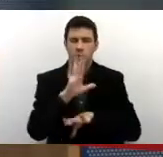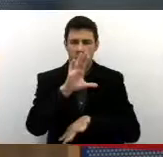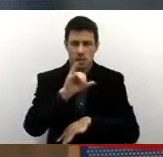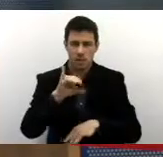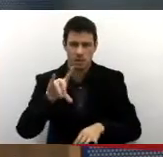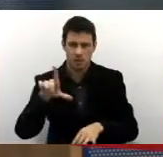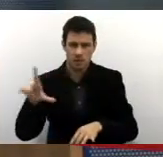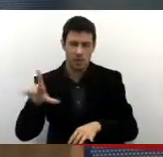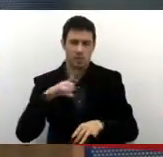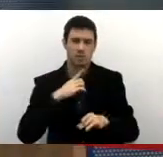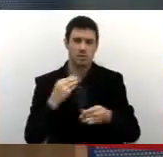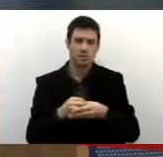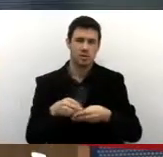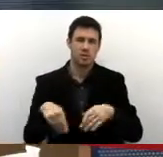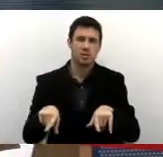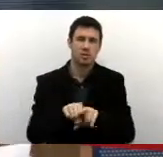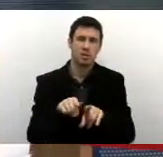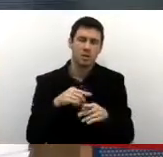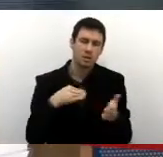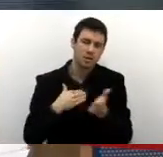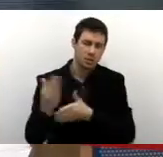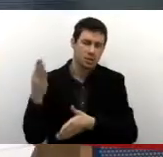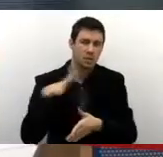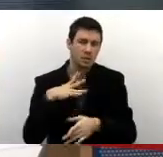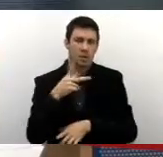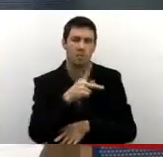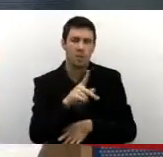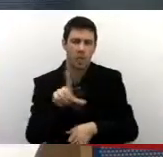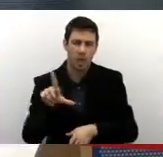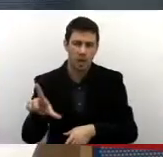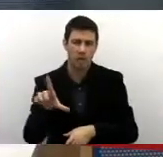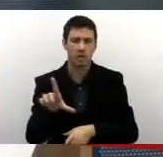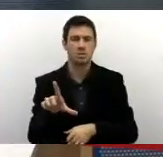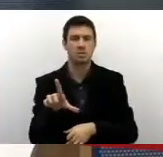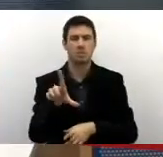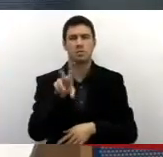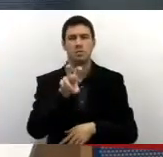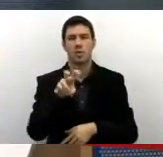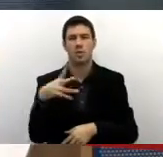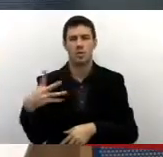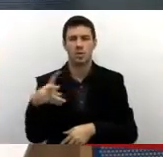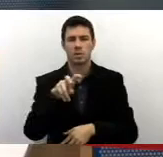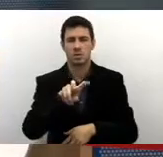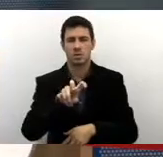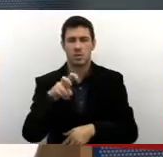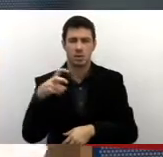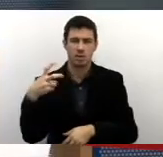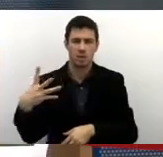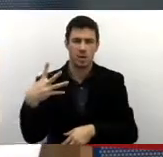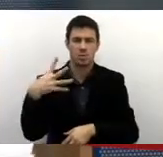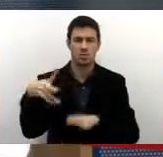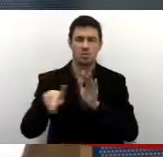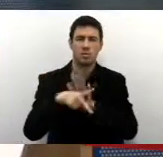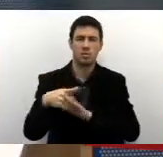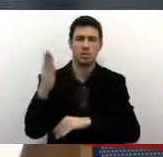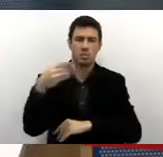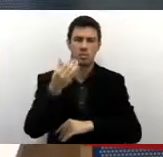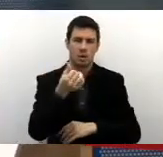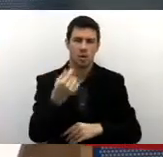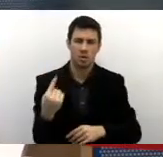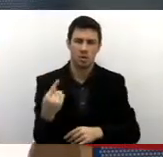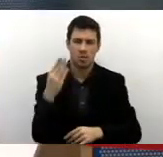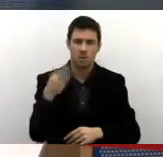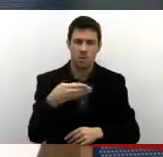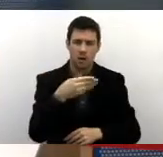calendário de audiências públicas, referente aos PLs 54 e 54 de 2013, 61 e 11 também de